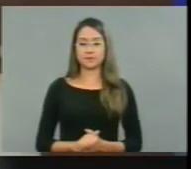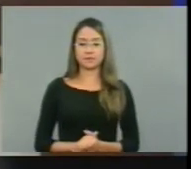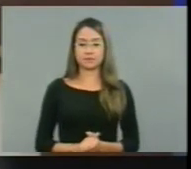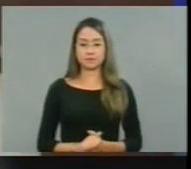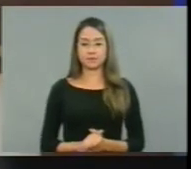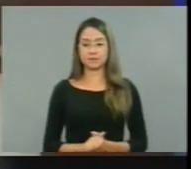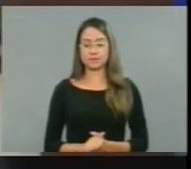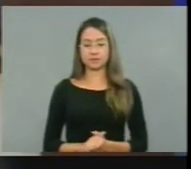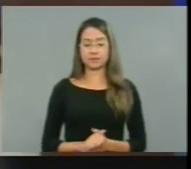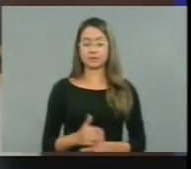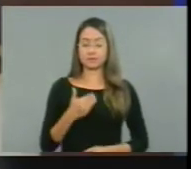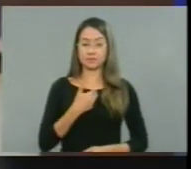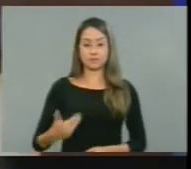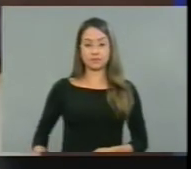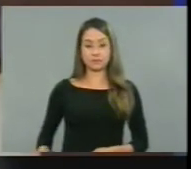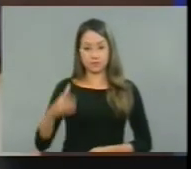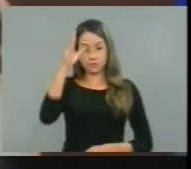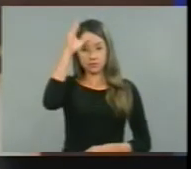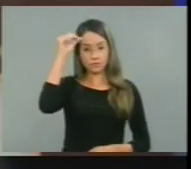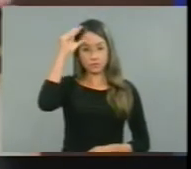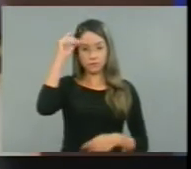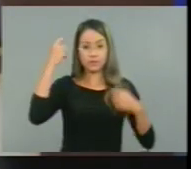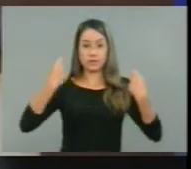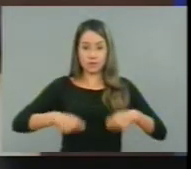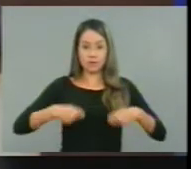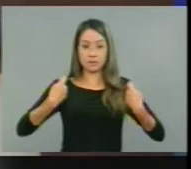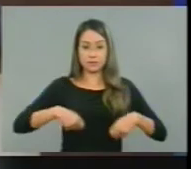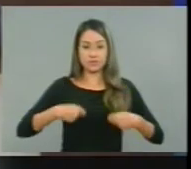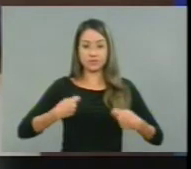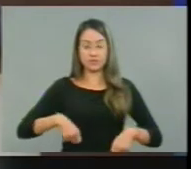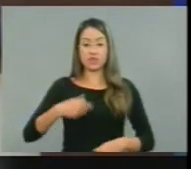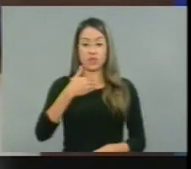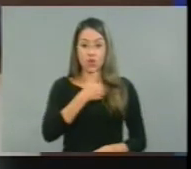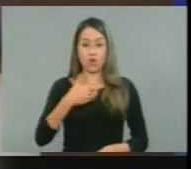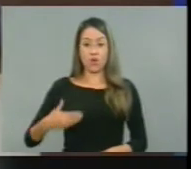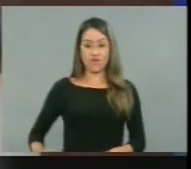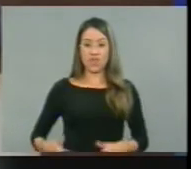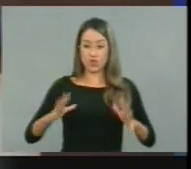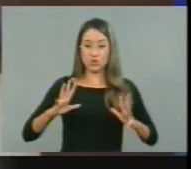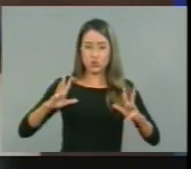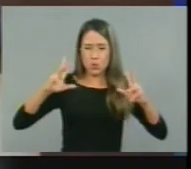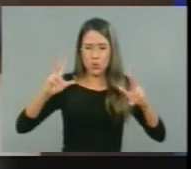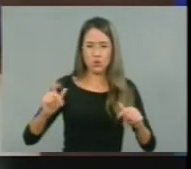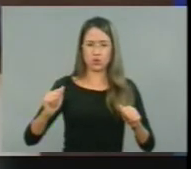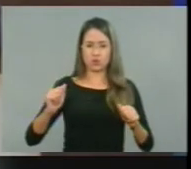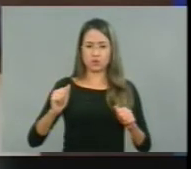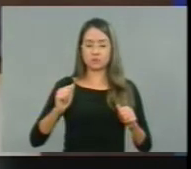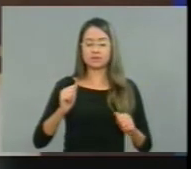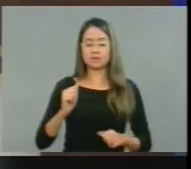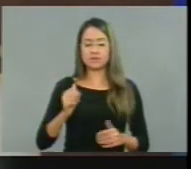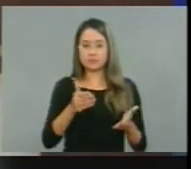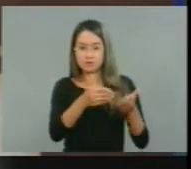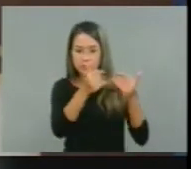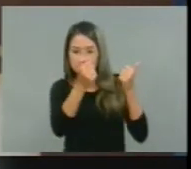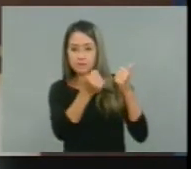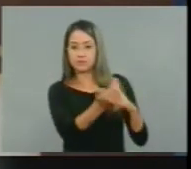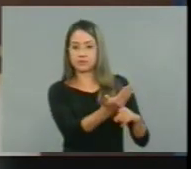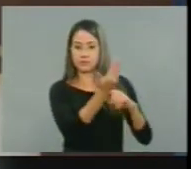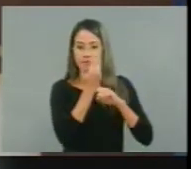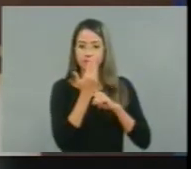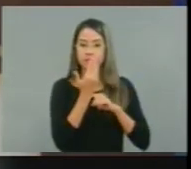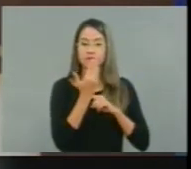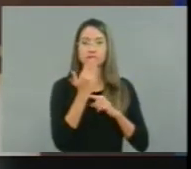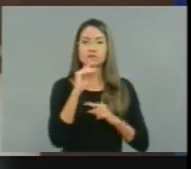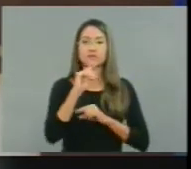O governador Camilo Santana deve chamar os governos locais para, para, sem